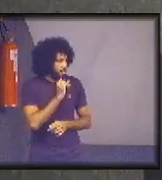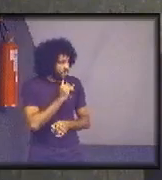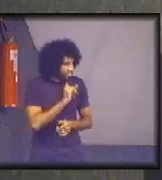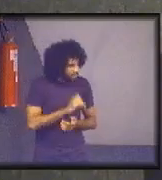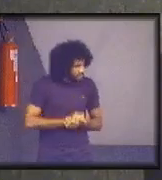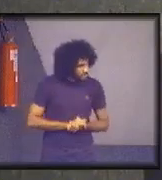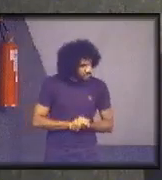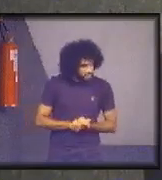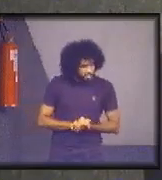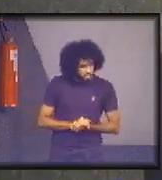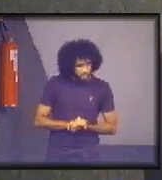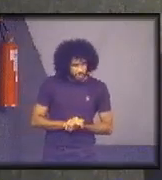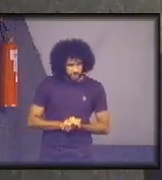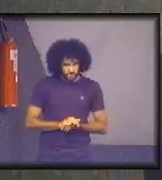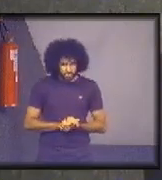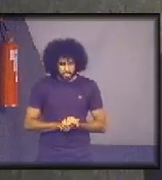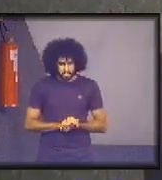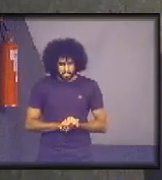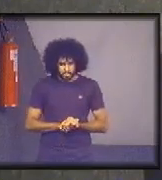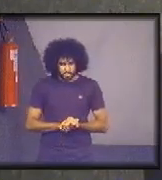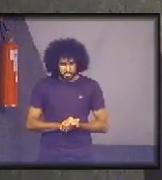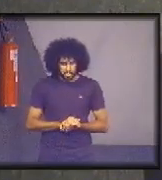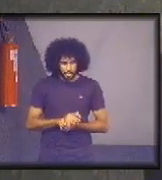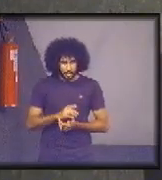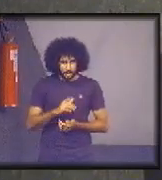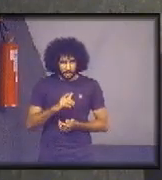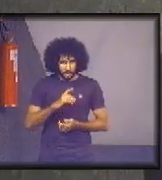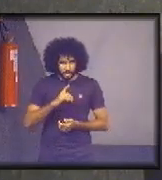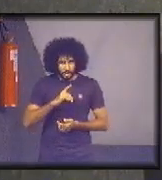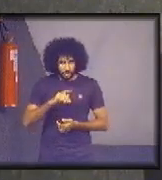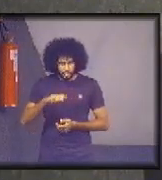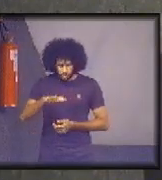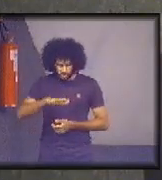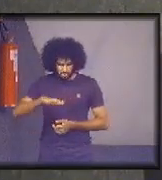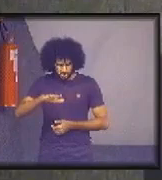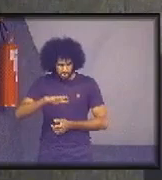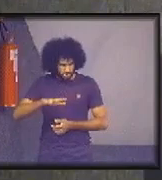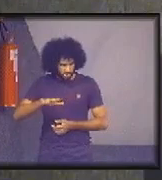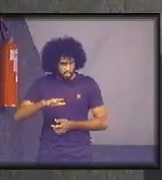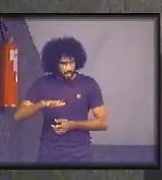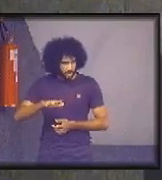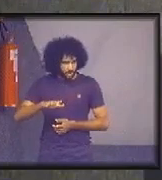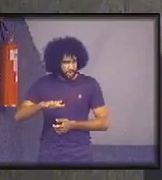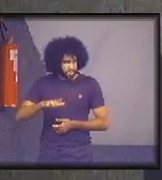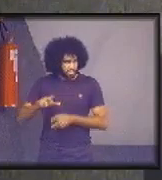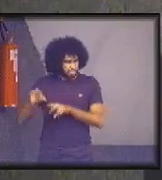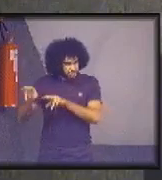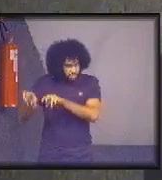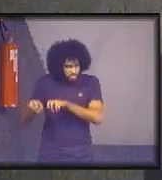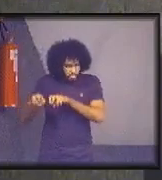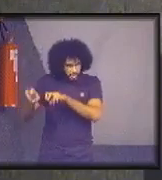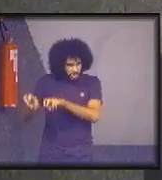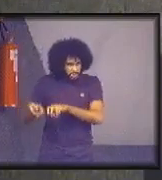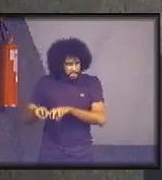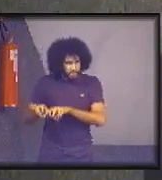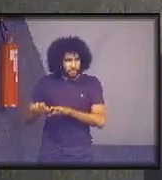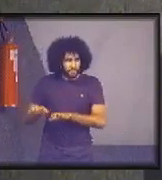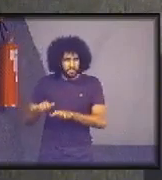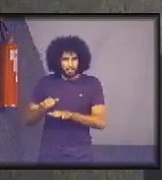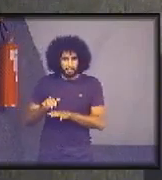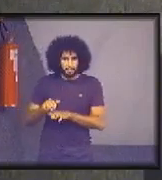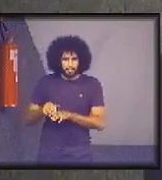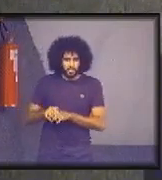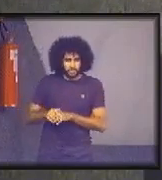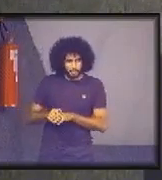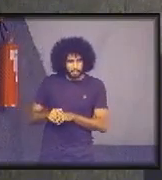sendo concebidos em áreas disponíveis do interior, onde nós